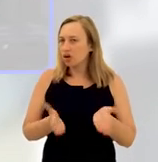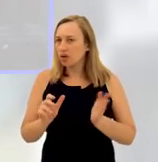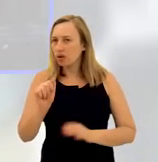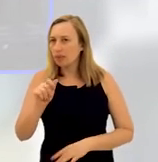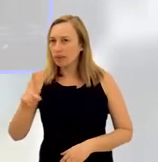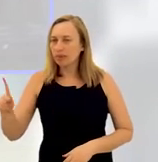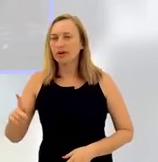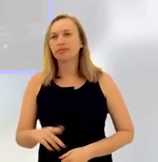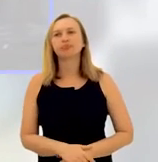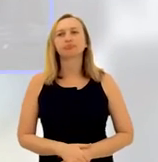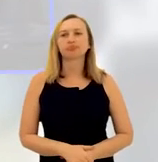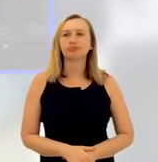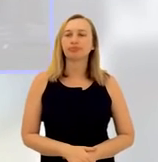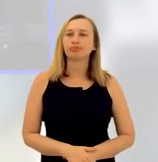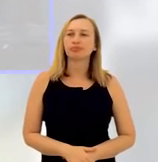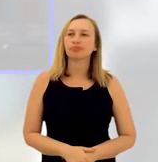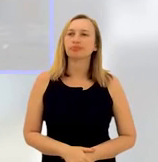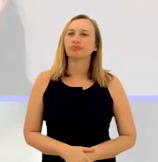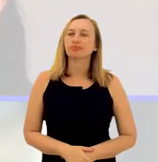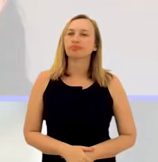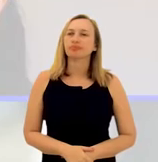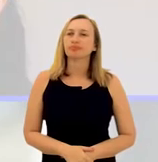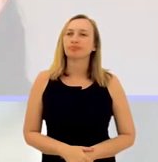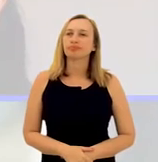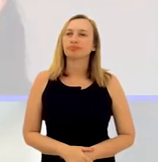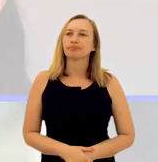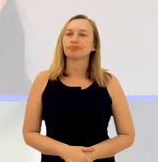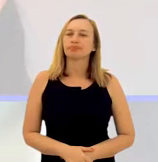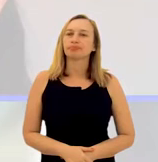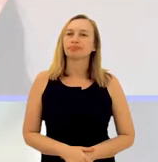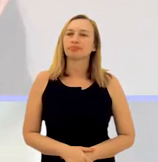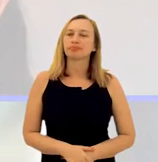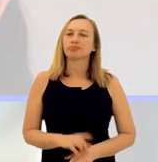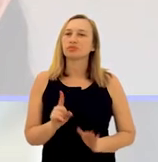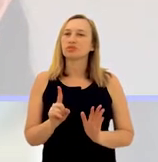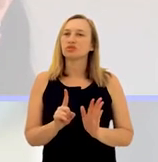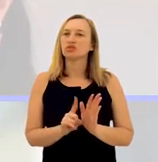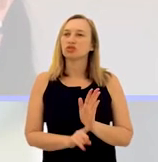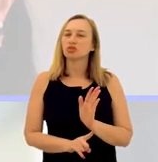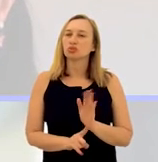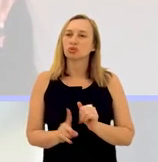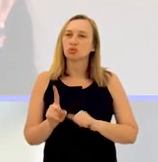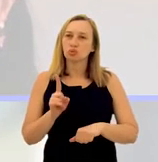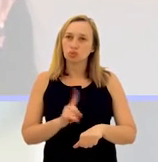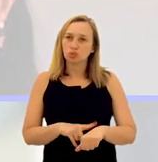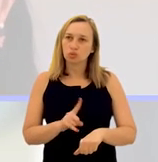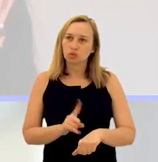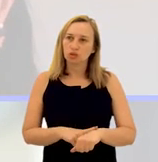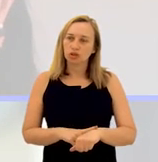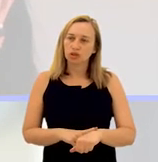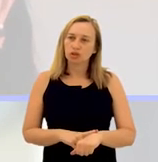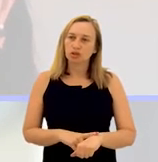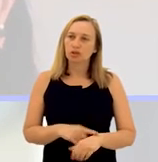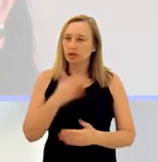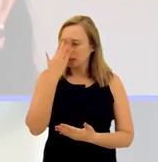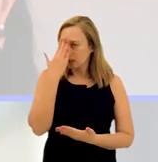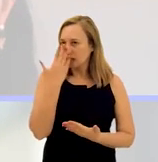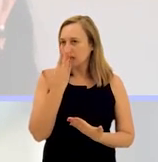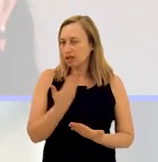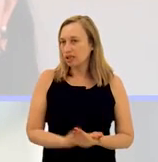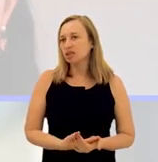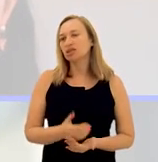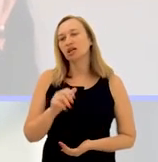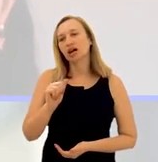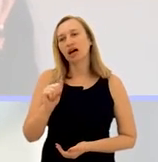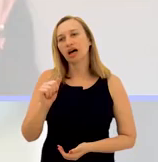e como é que é agora com o aplicativo? Bom, essa parte da redução do tempo, eu creio que a